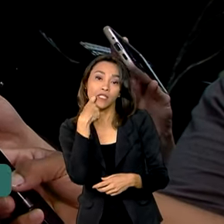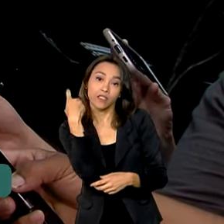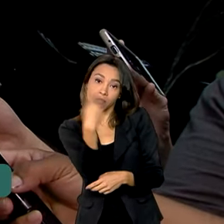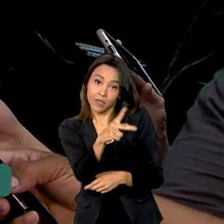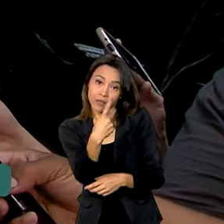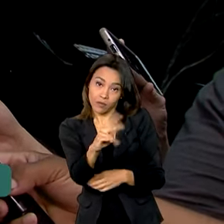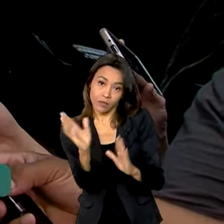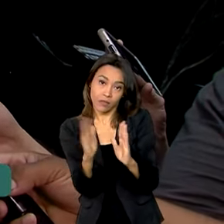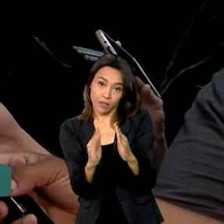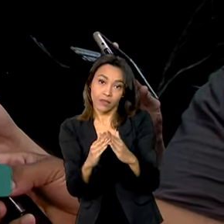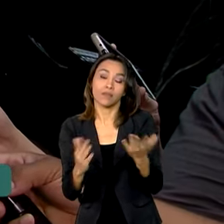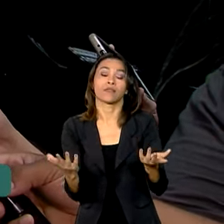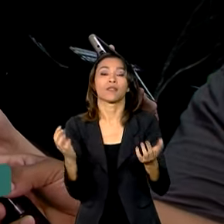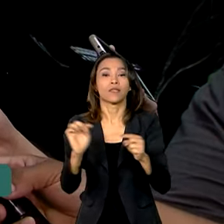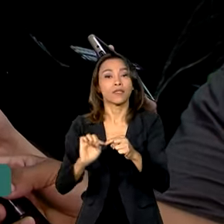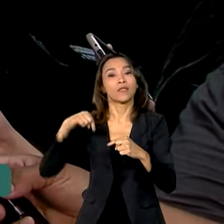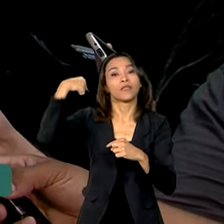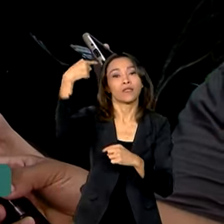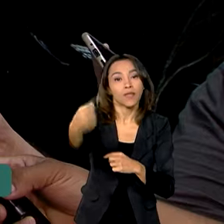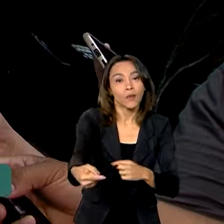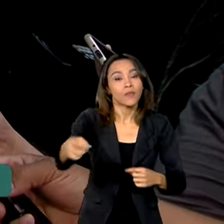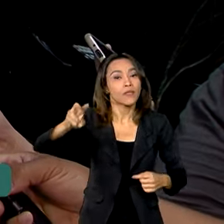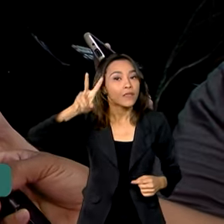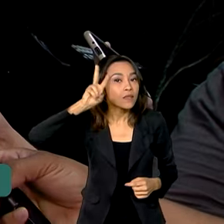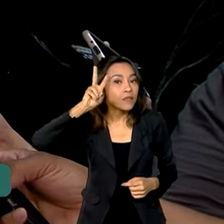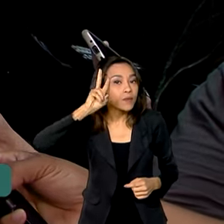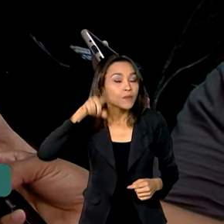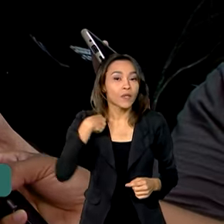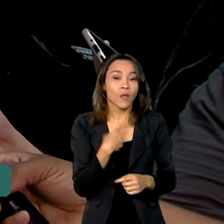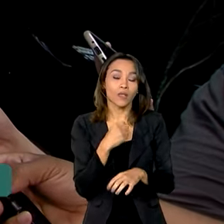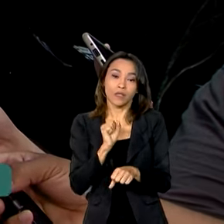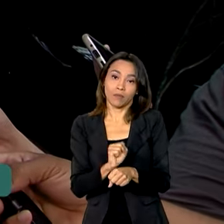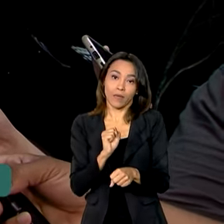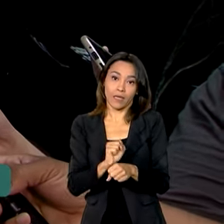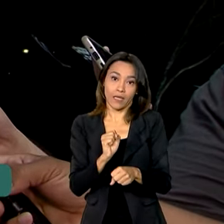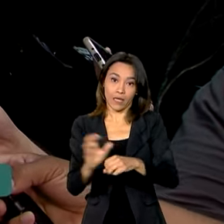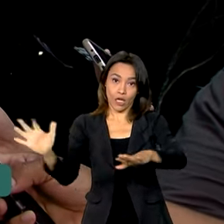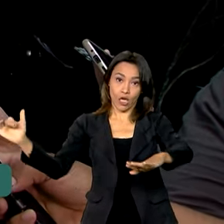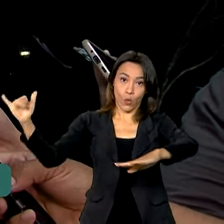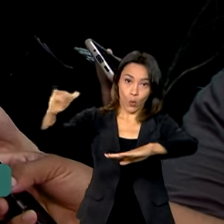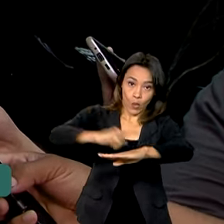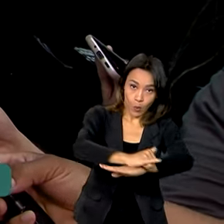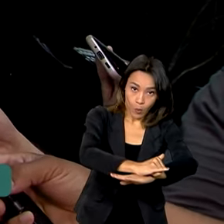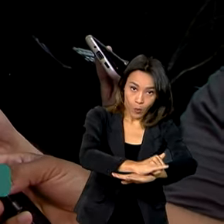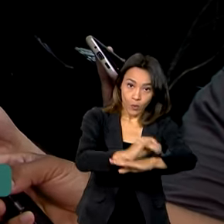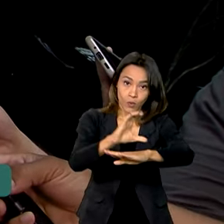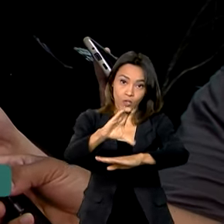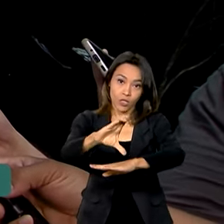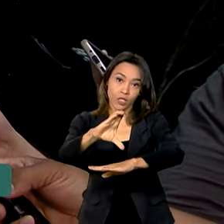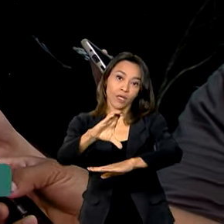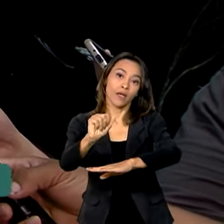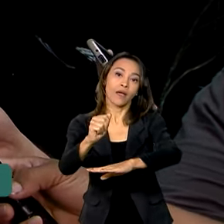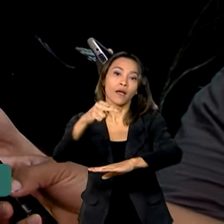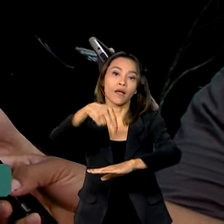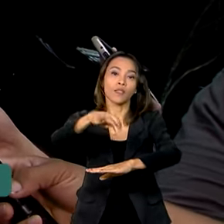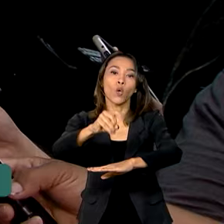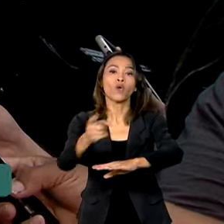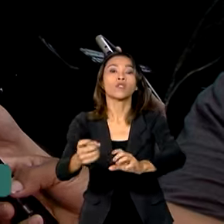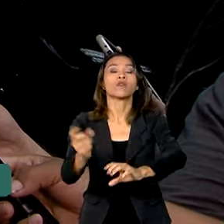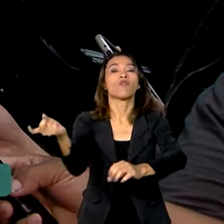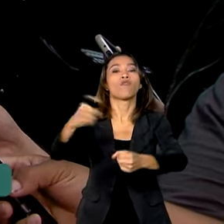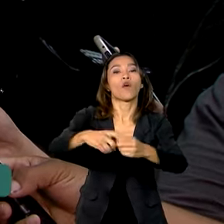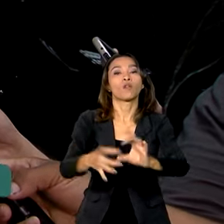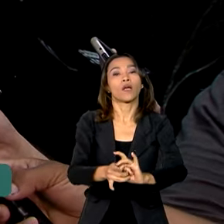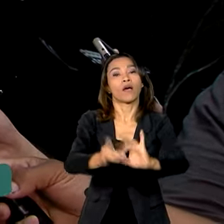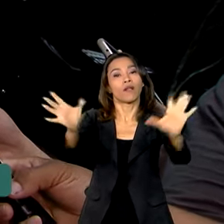finais. E a partir de segunda-feira, a gente já espera que o aeroporto de canoas volte a funcionar. A gente está trabalhando com a